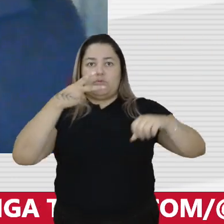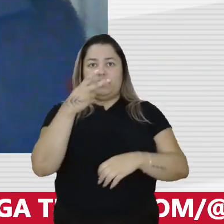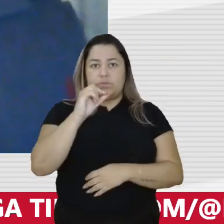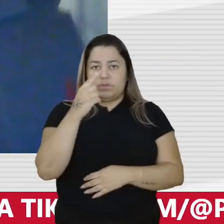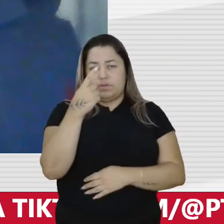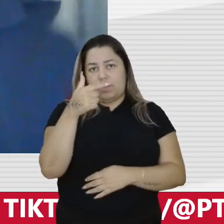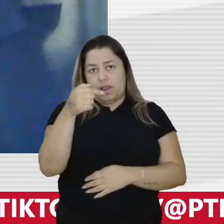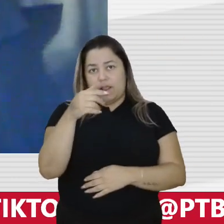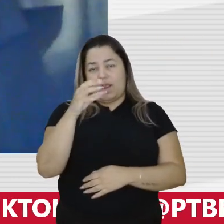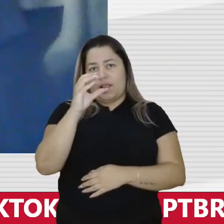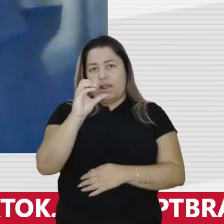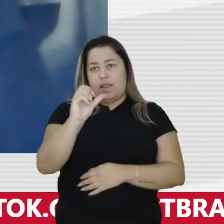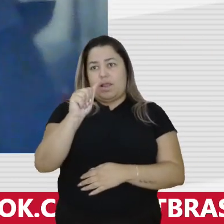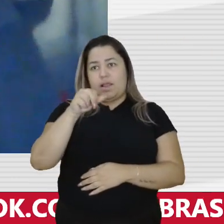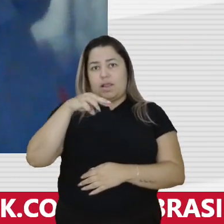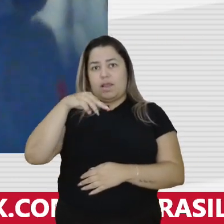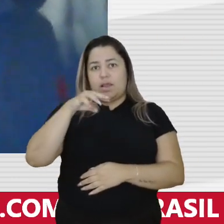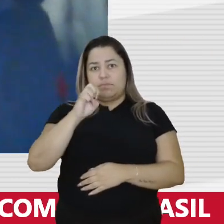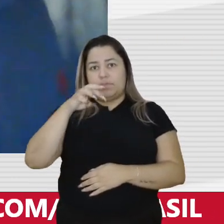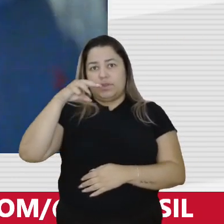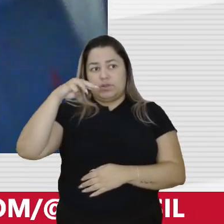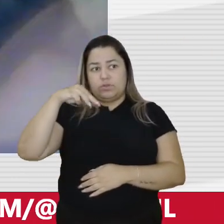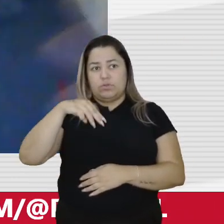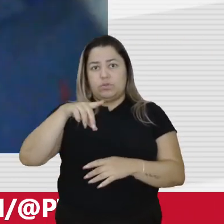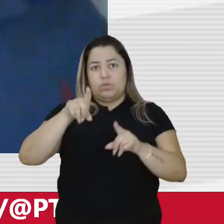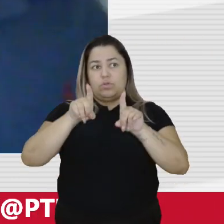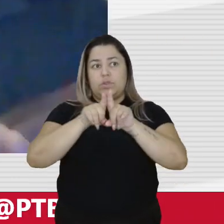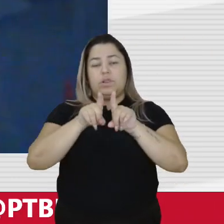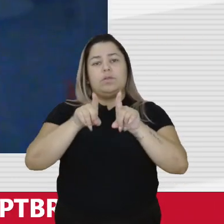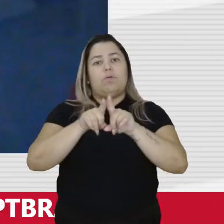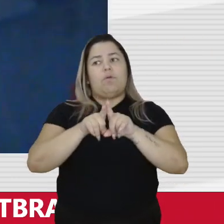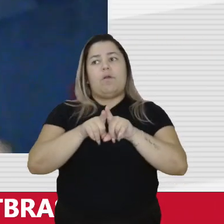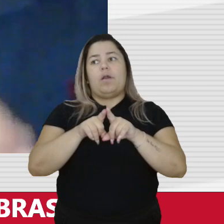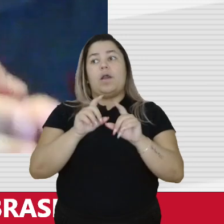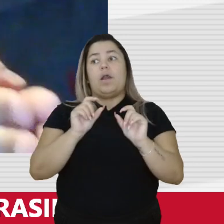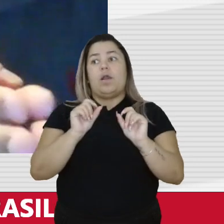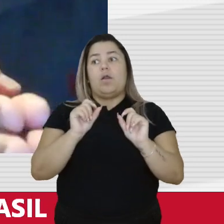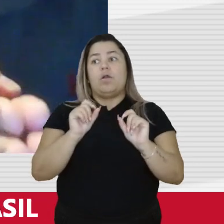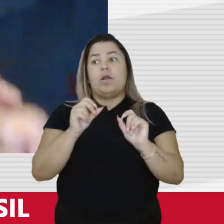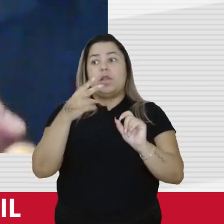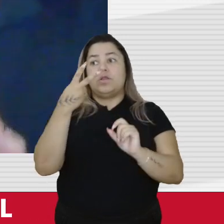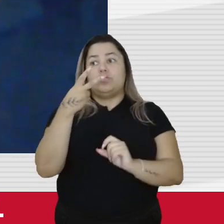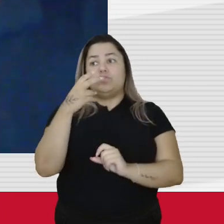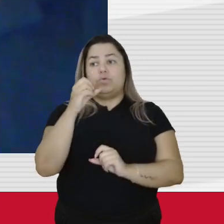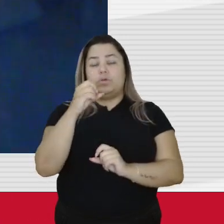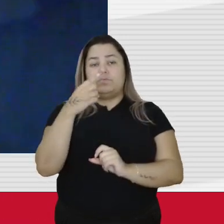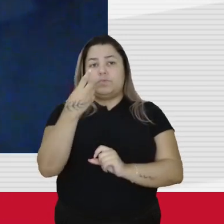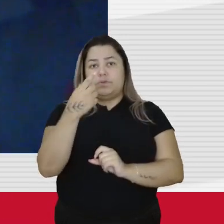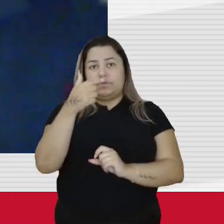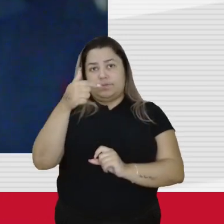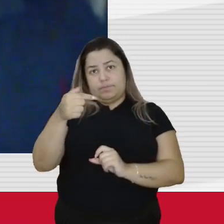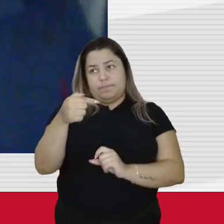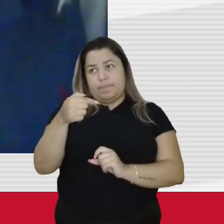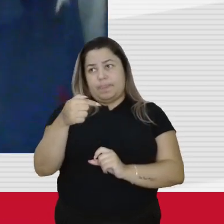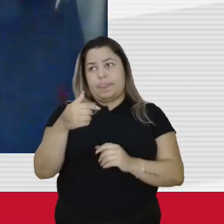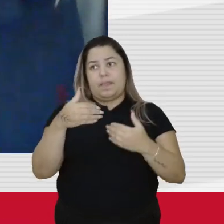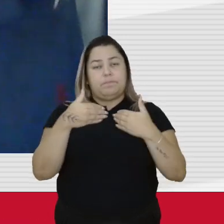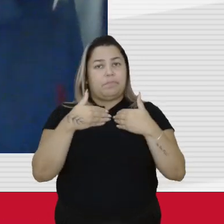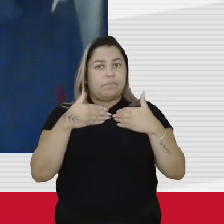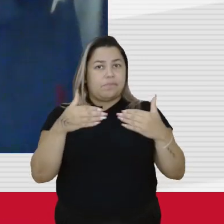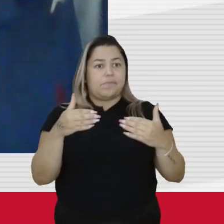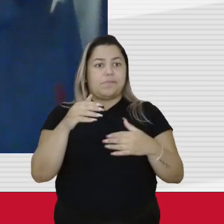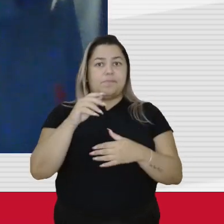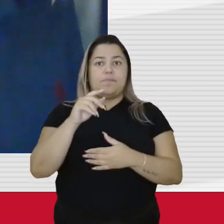ministra Carmem Lúcia levar isso a julgamento. E nós, finalmente, em 2017, é que nós abrimos esses